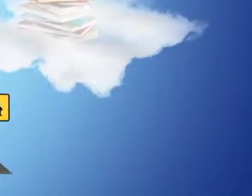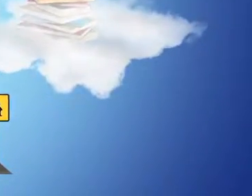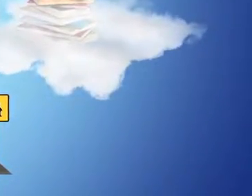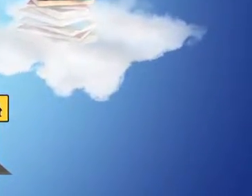Quintena Coelho